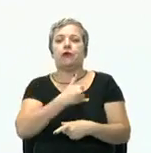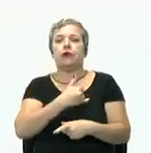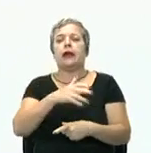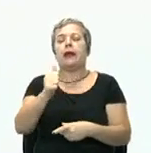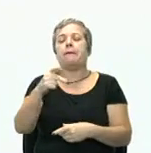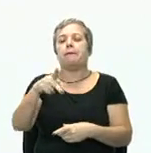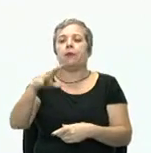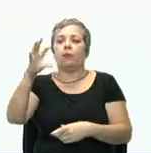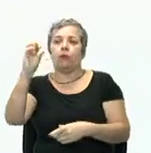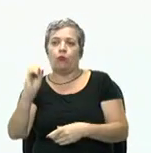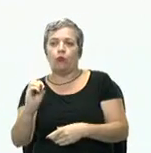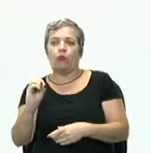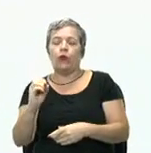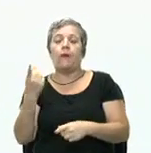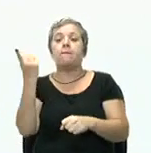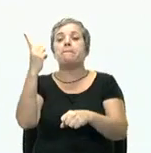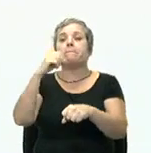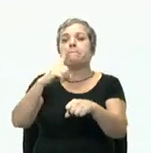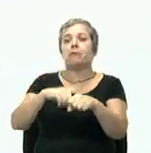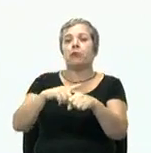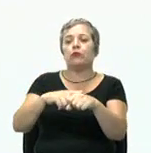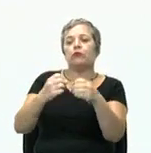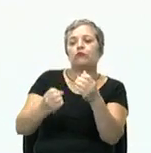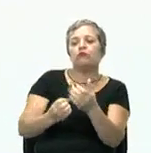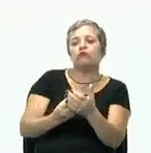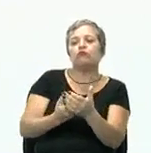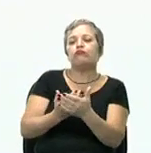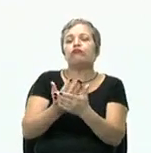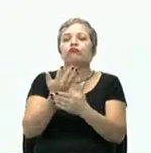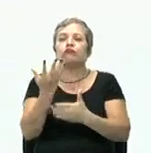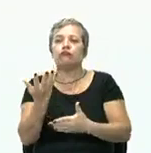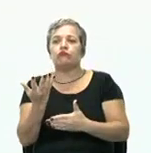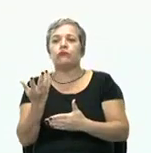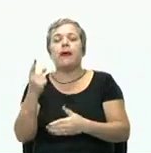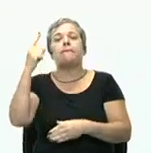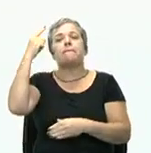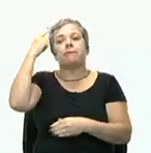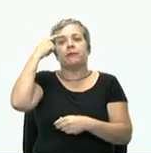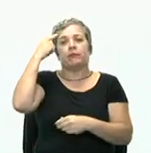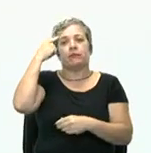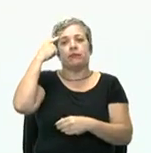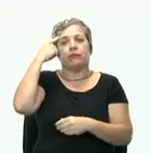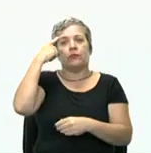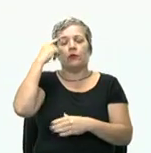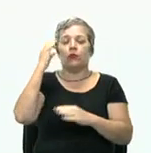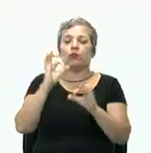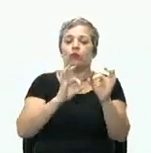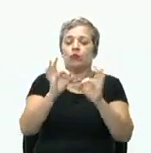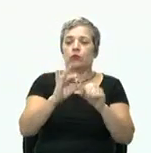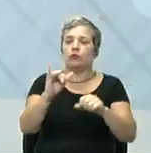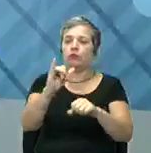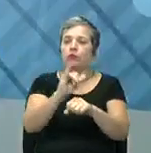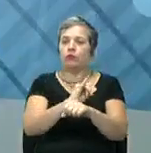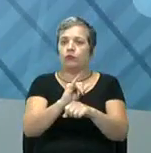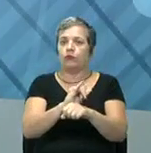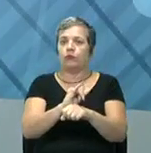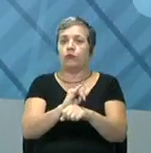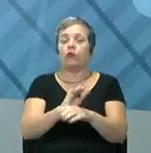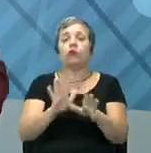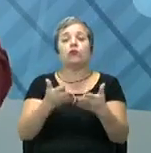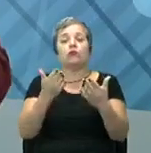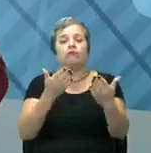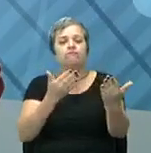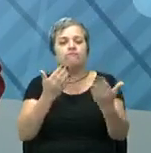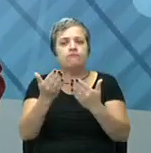foi aí, ao momento que nasceu, que começamos a pensar no planejamento estratégico. Quando eu